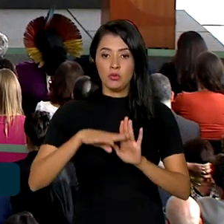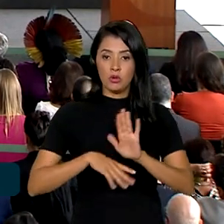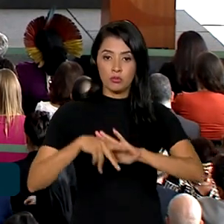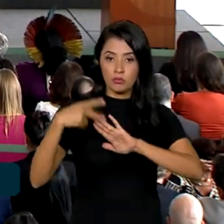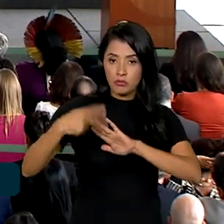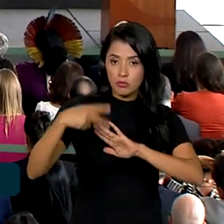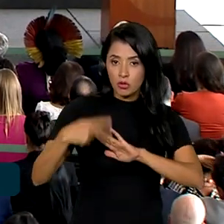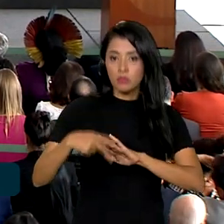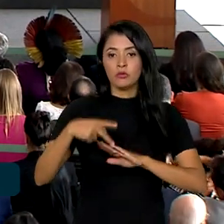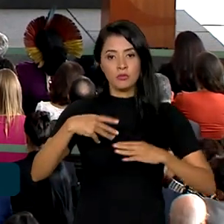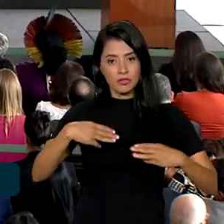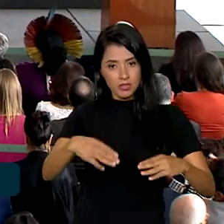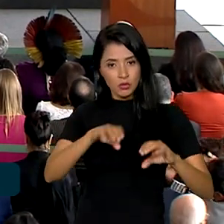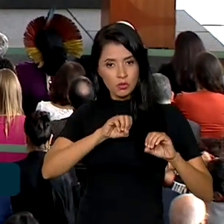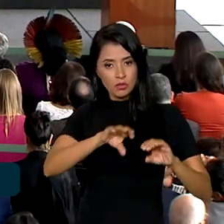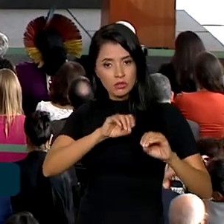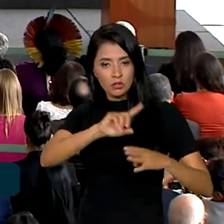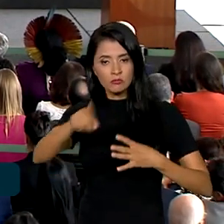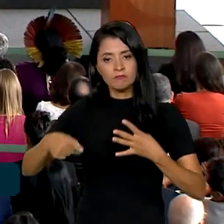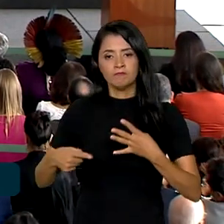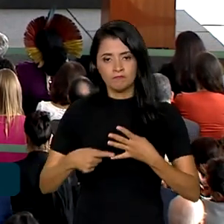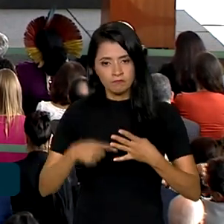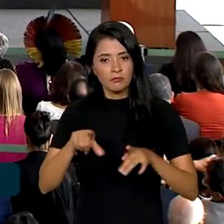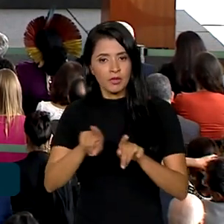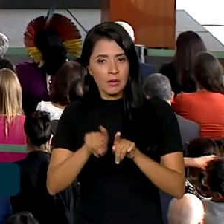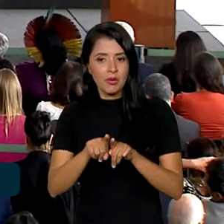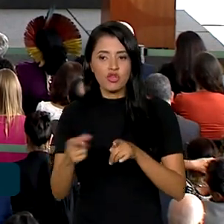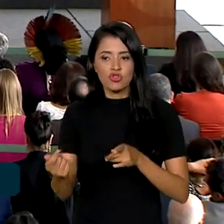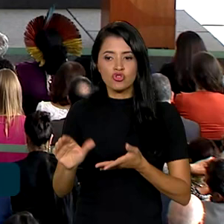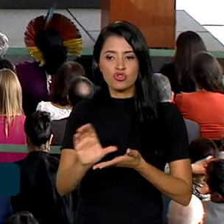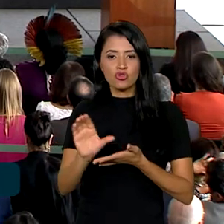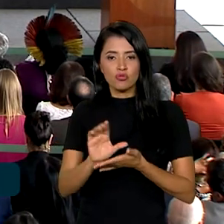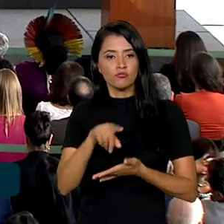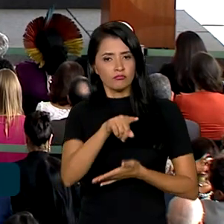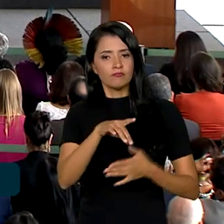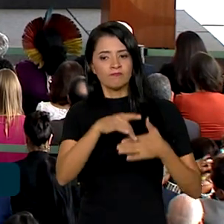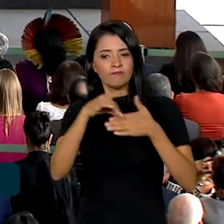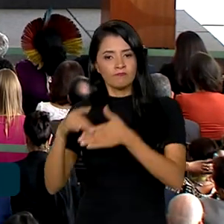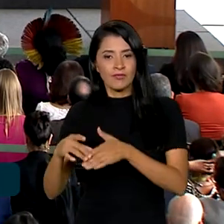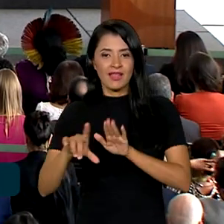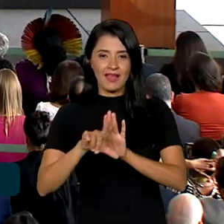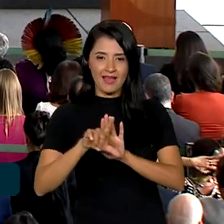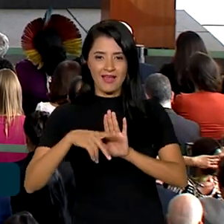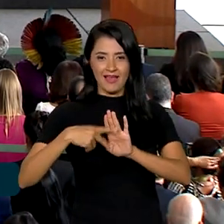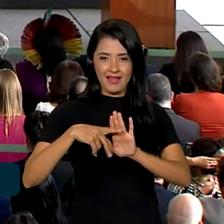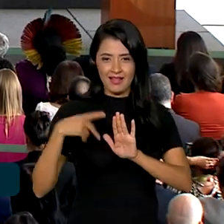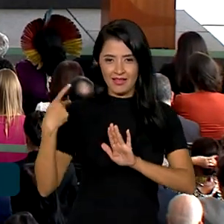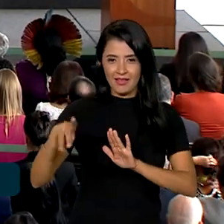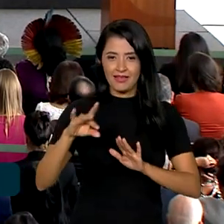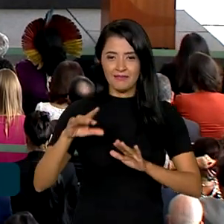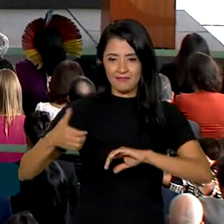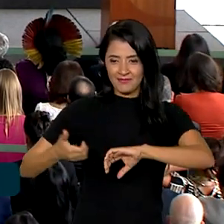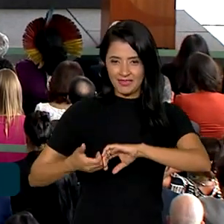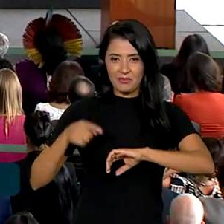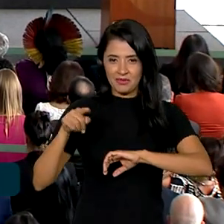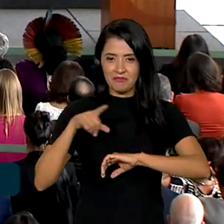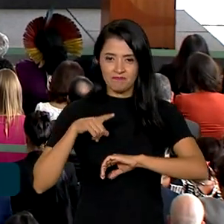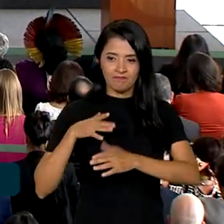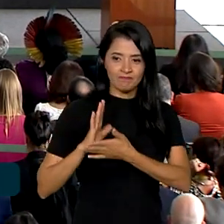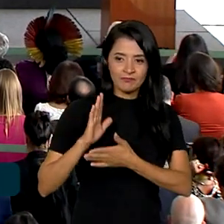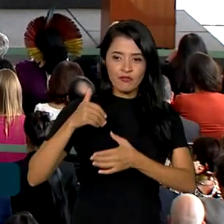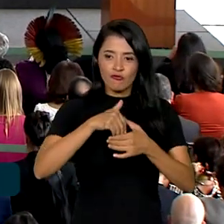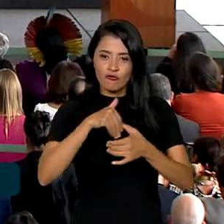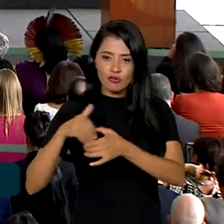próprio Ministério da Educação, da fonte de recursos, presidente, que o senhor encaminhou uma lei para a Câmara e para o Senado,